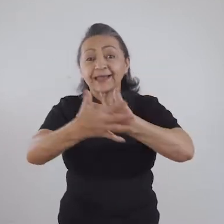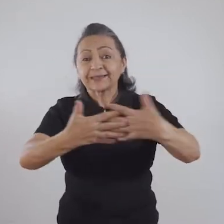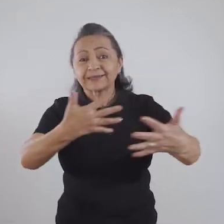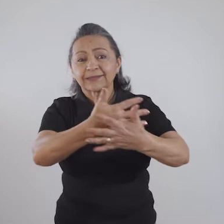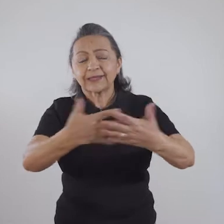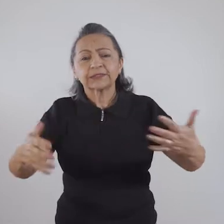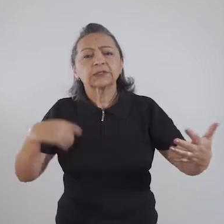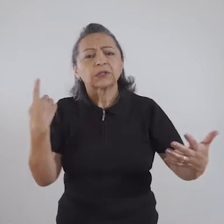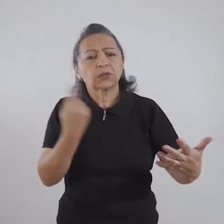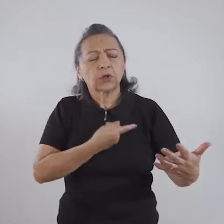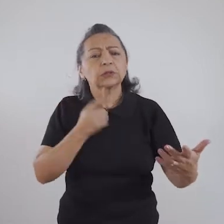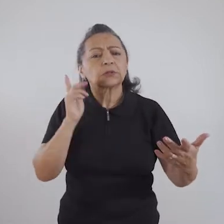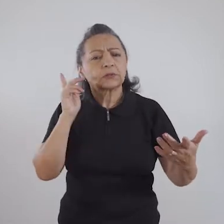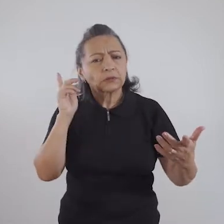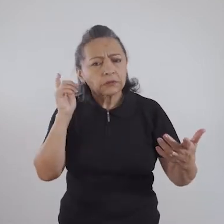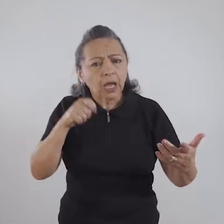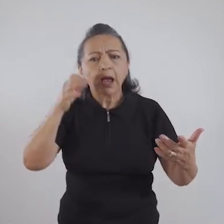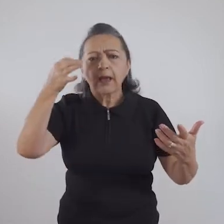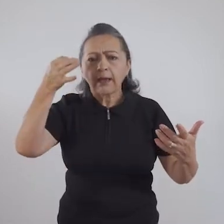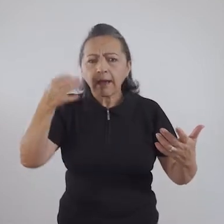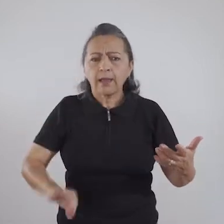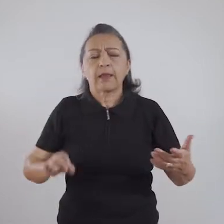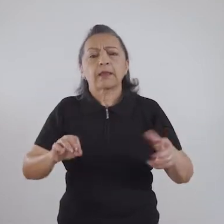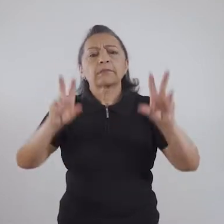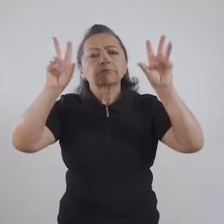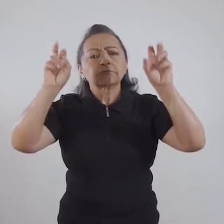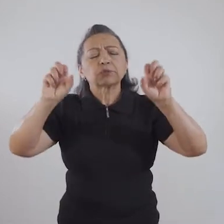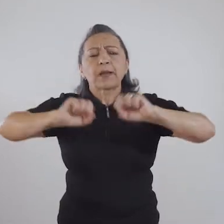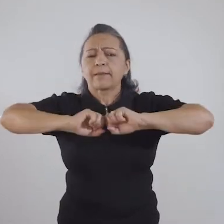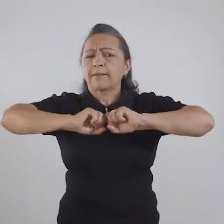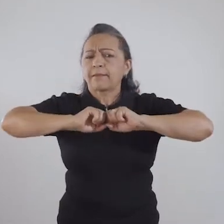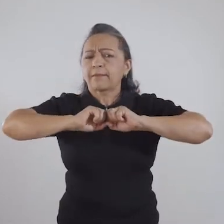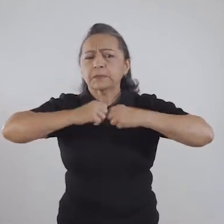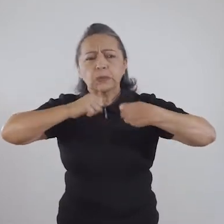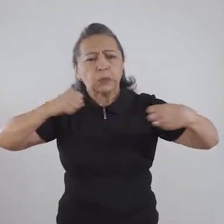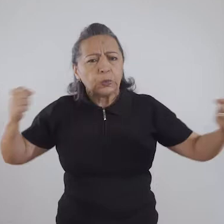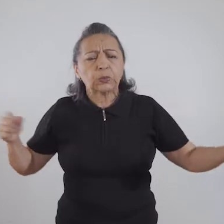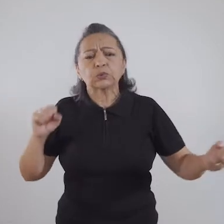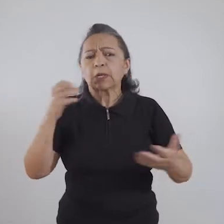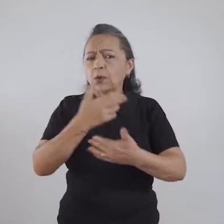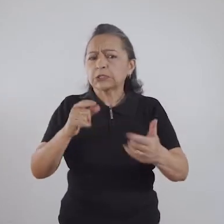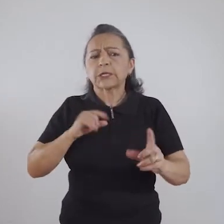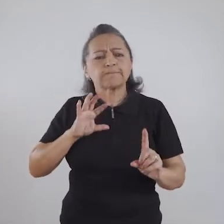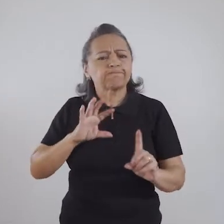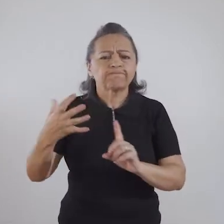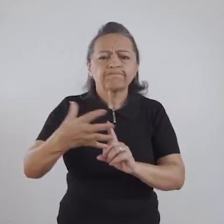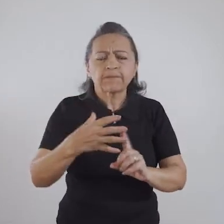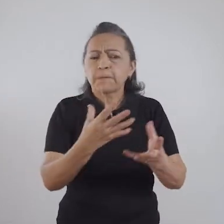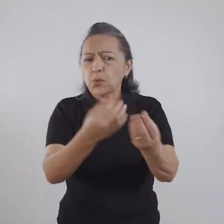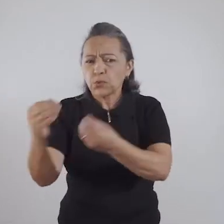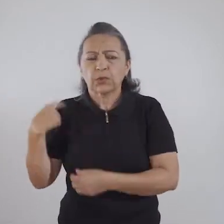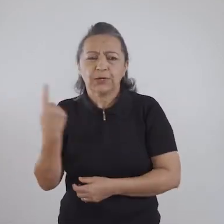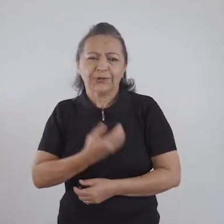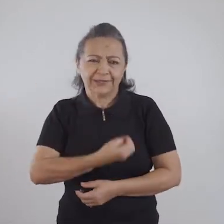nós podemos afirmar que estamos falando de uma dimensão, de um fator que influencia grandemente a